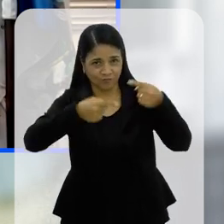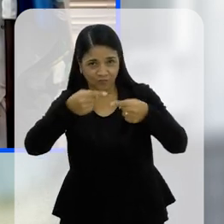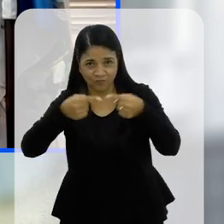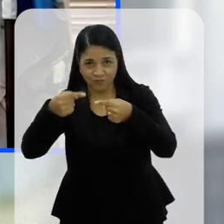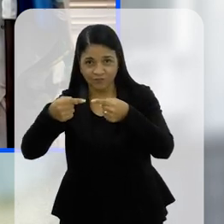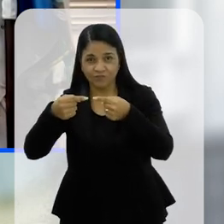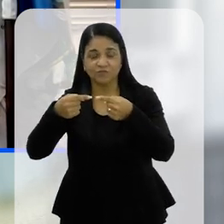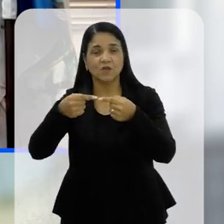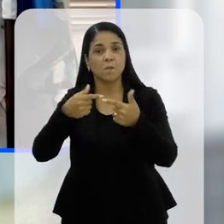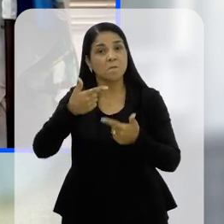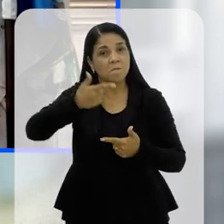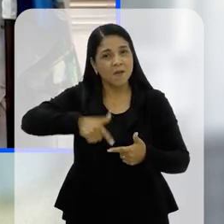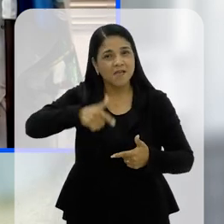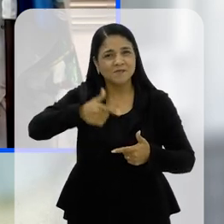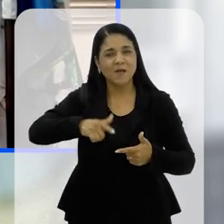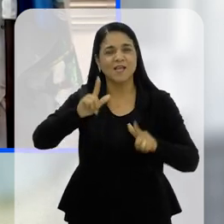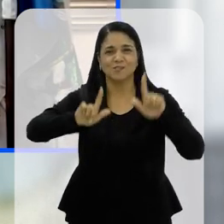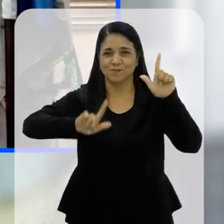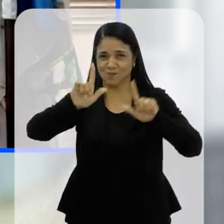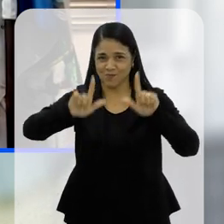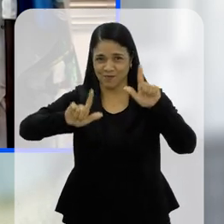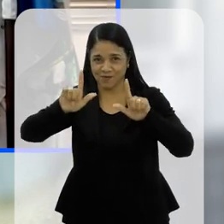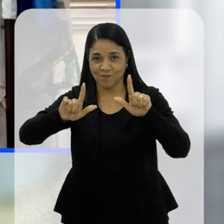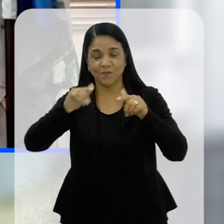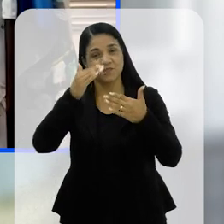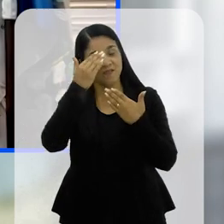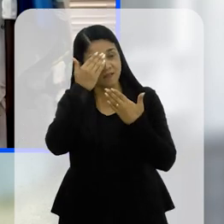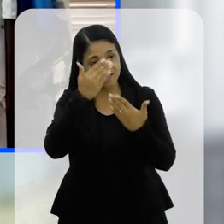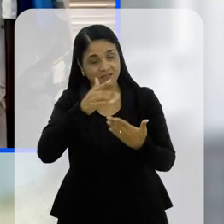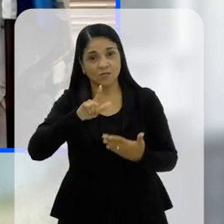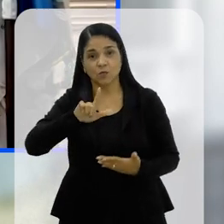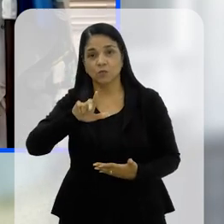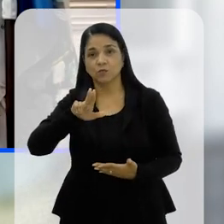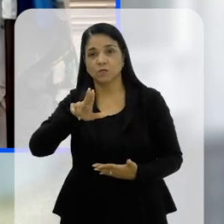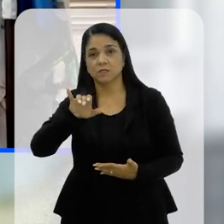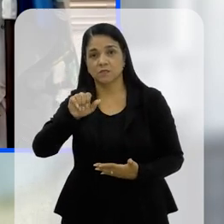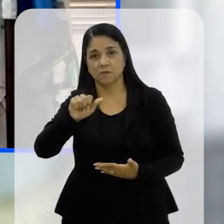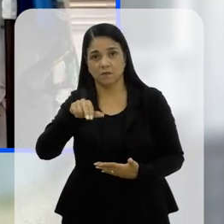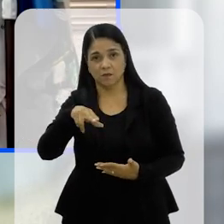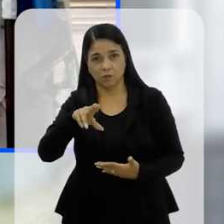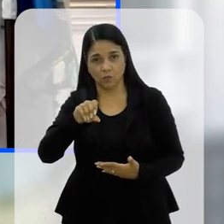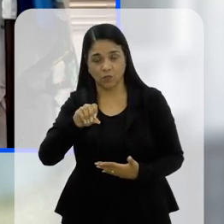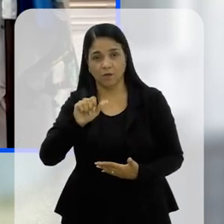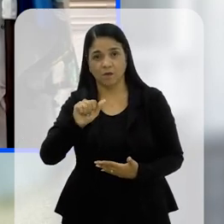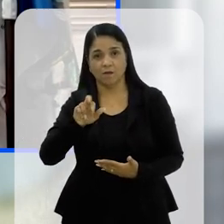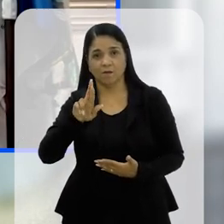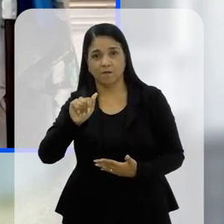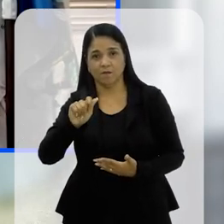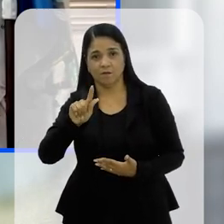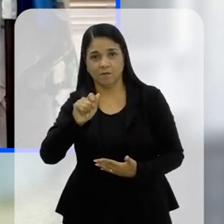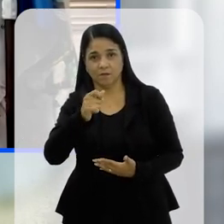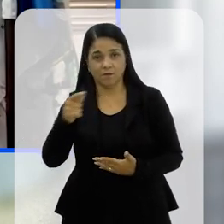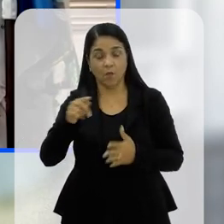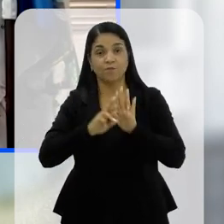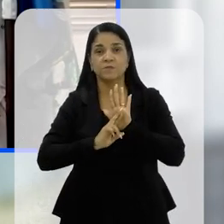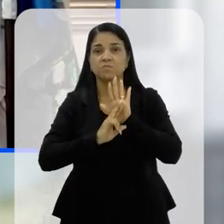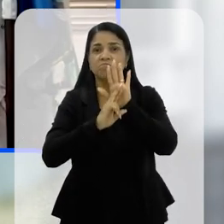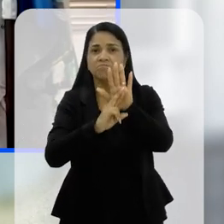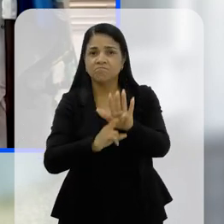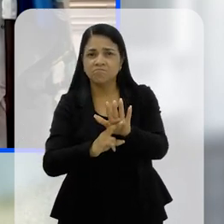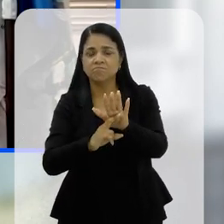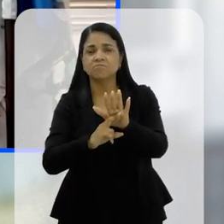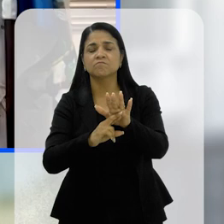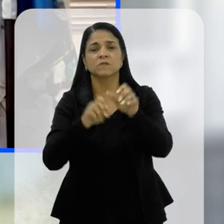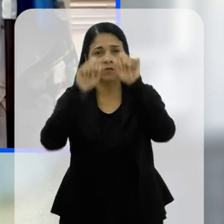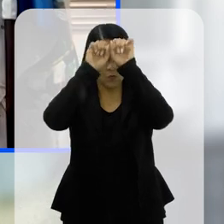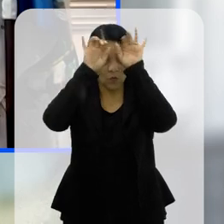Que possa cada vez promover, cada vez mais. Quero agradecer também o nosso Luciano Aragão por estar aqui